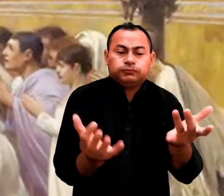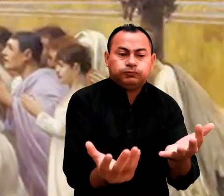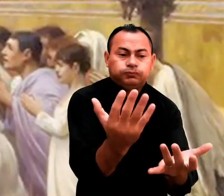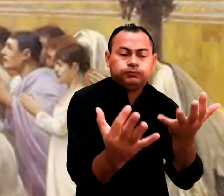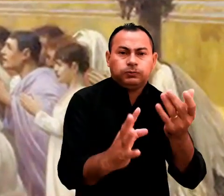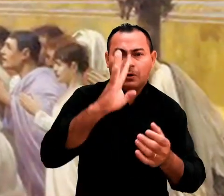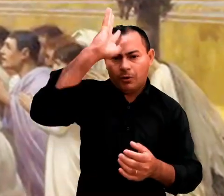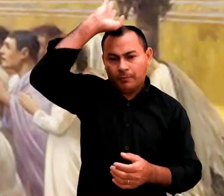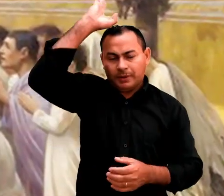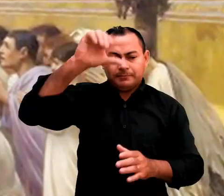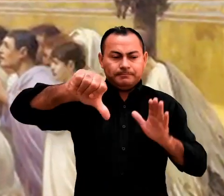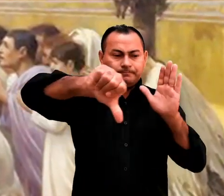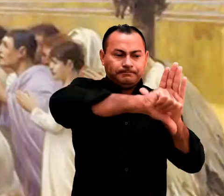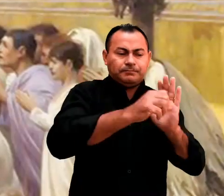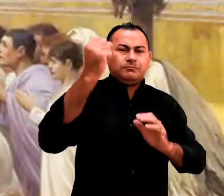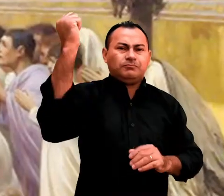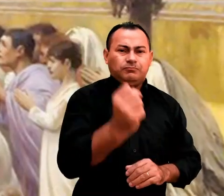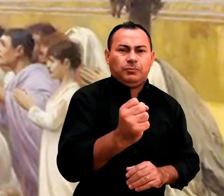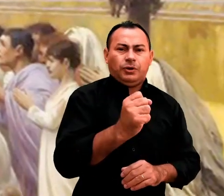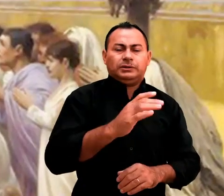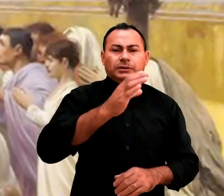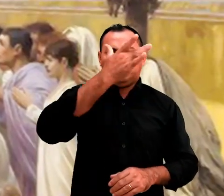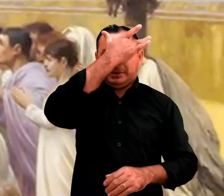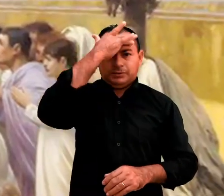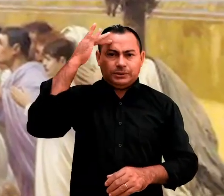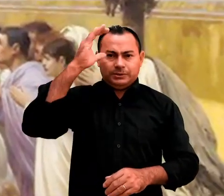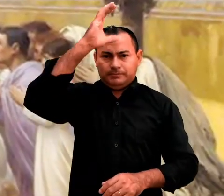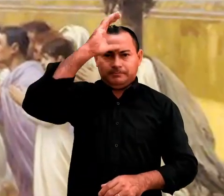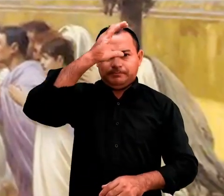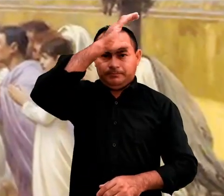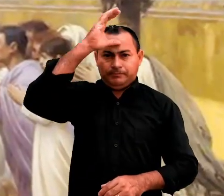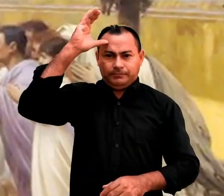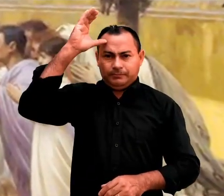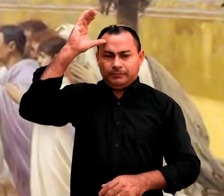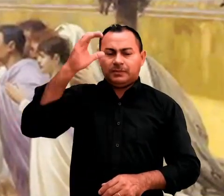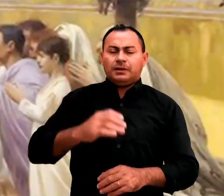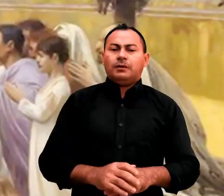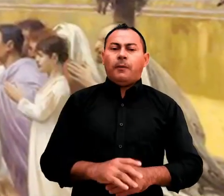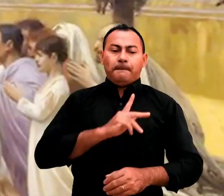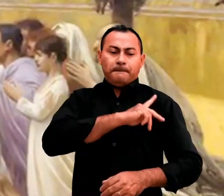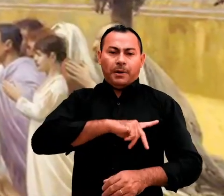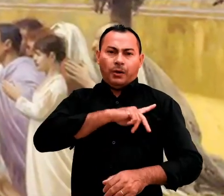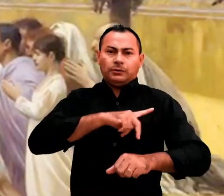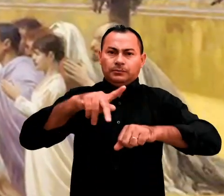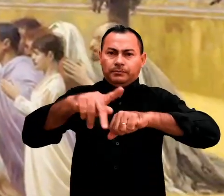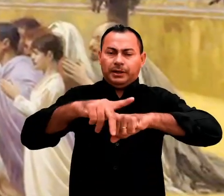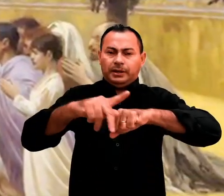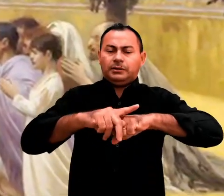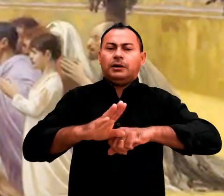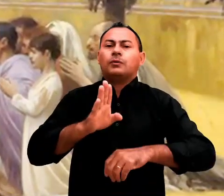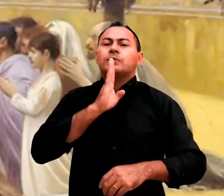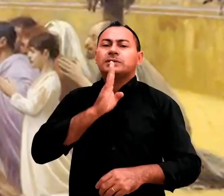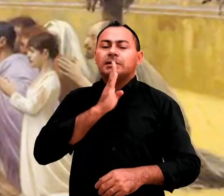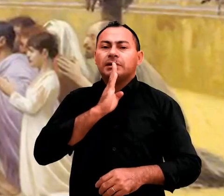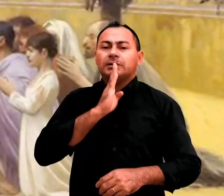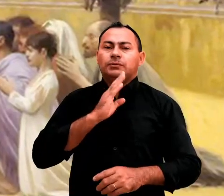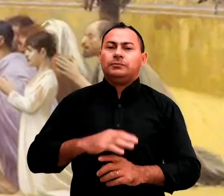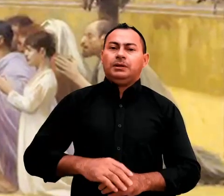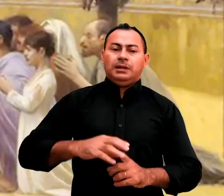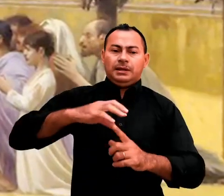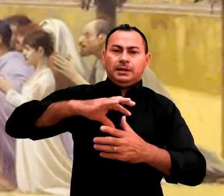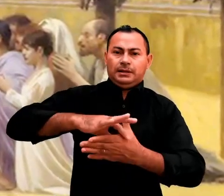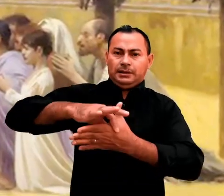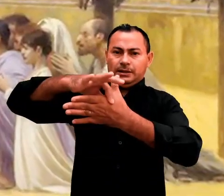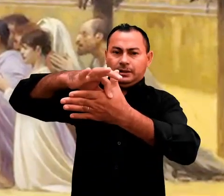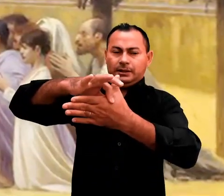e a incriminação dos cristãos foi muito severa. Como Paulo e Pedro eram conhecidos líderes da igreja, foram